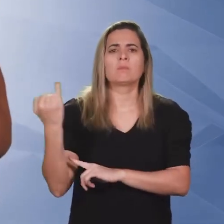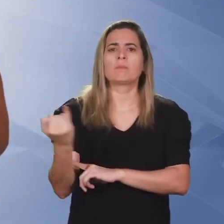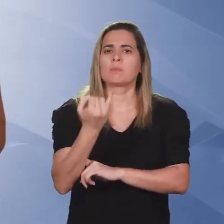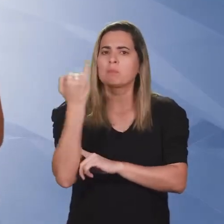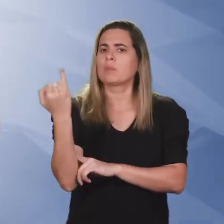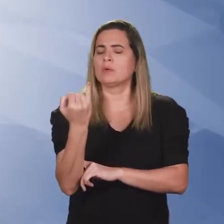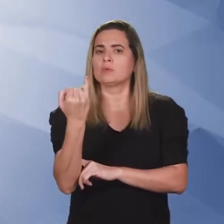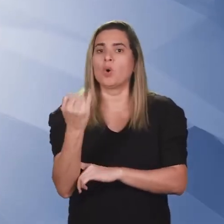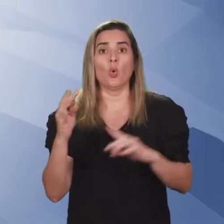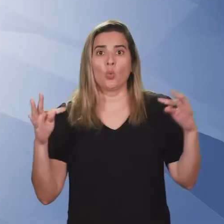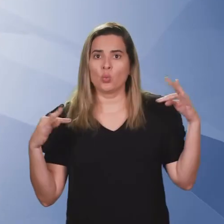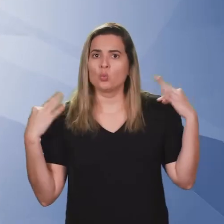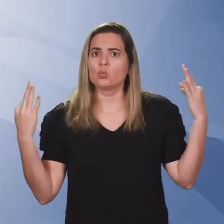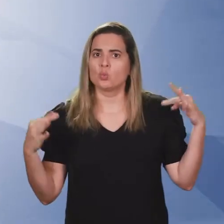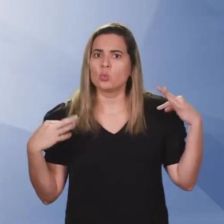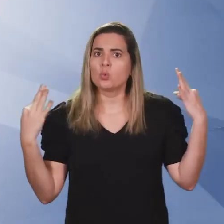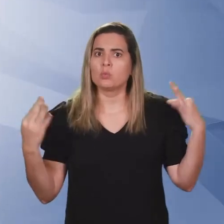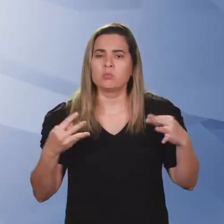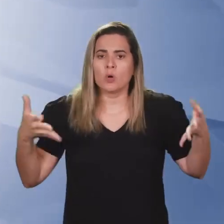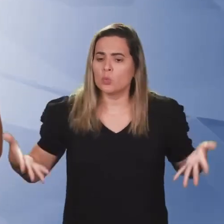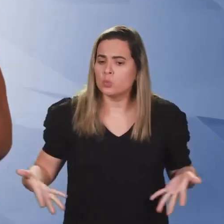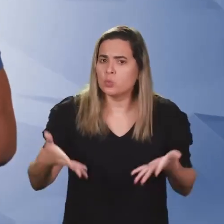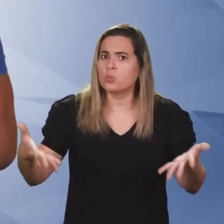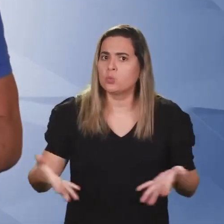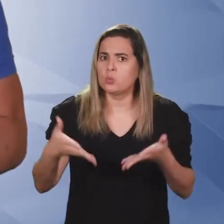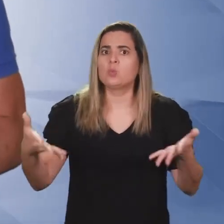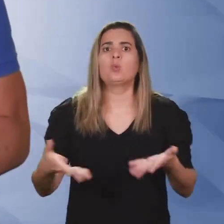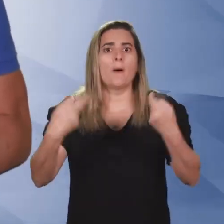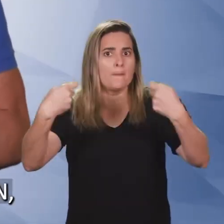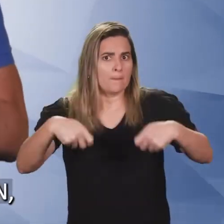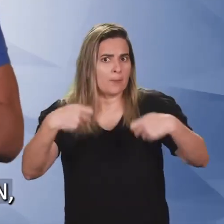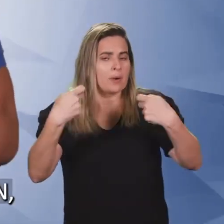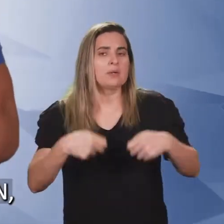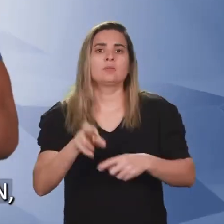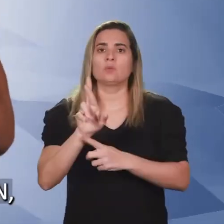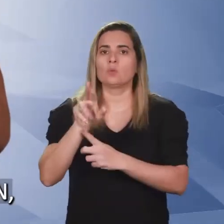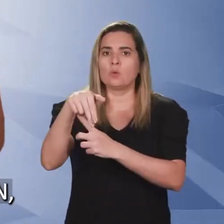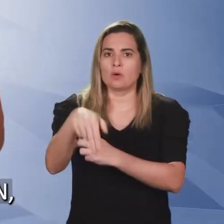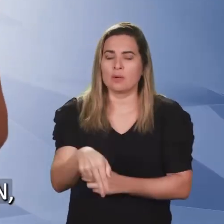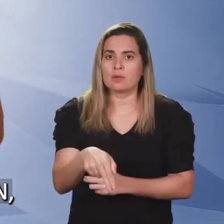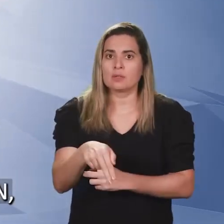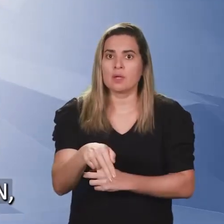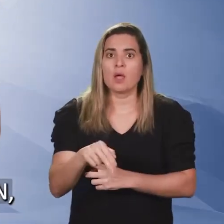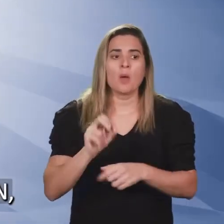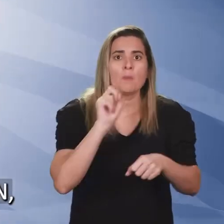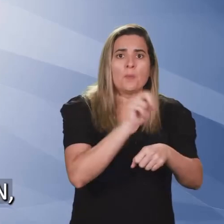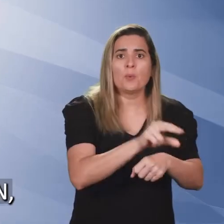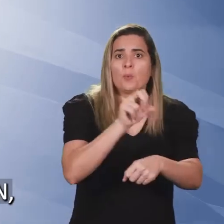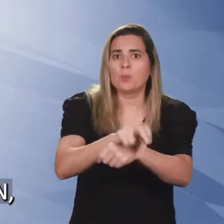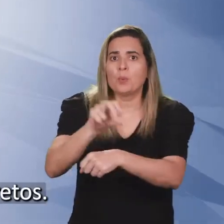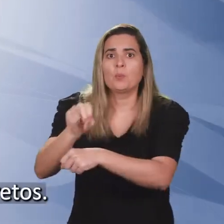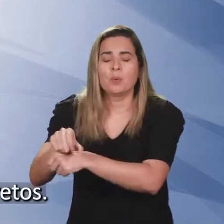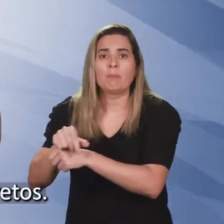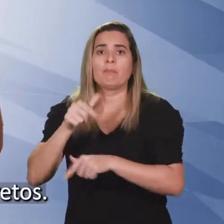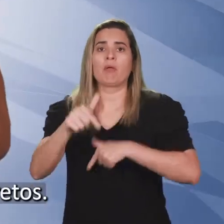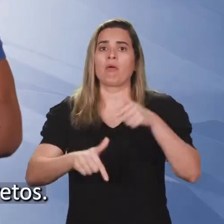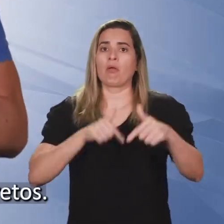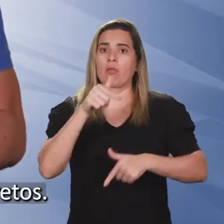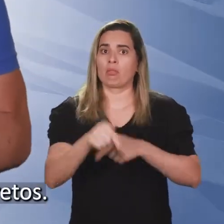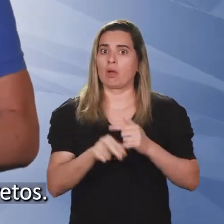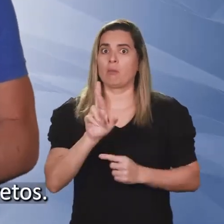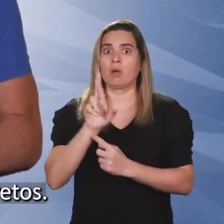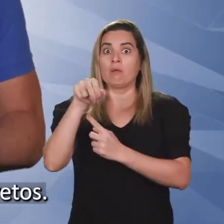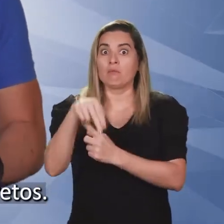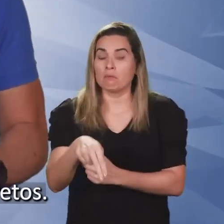O turismo é importante vetor para a economia do Estado. É o maior empregador do nosso RN, com 300